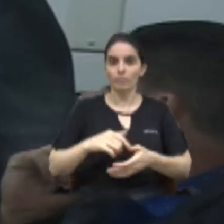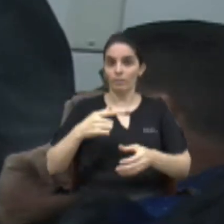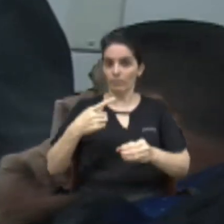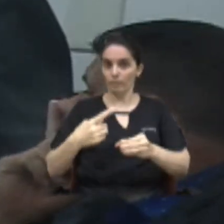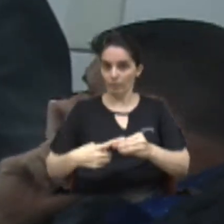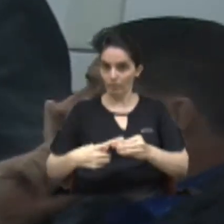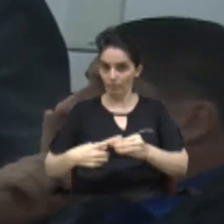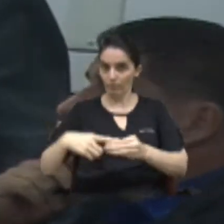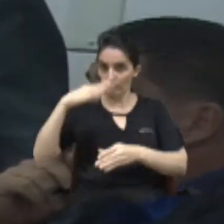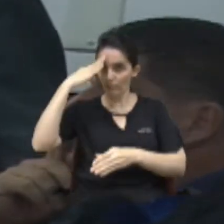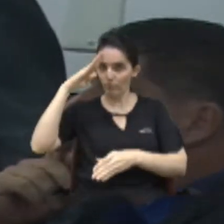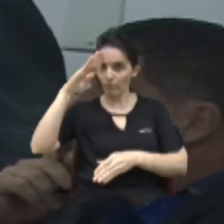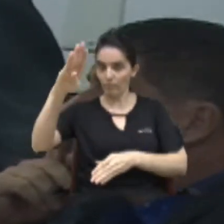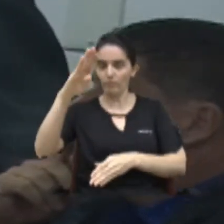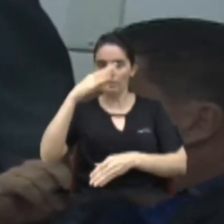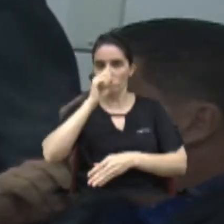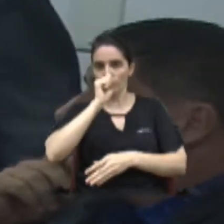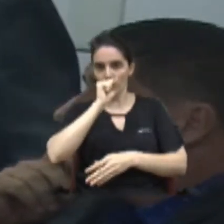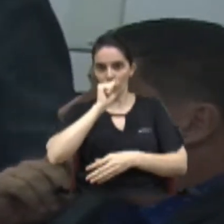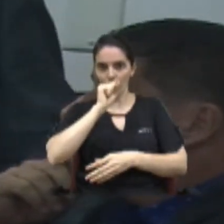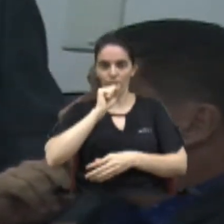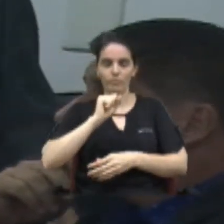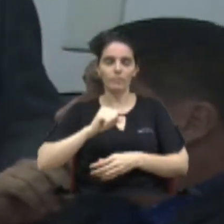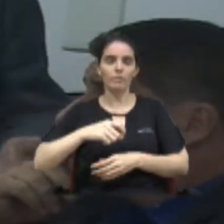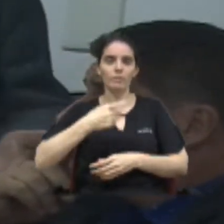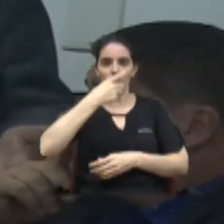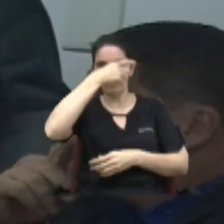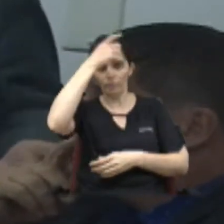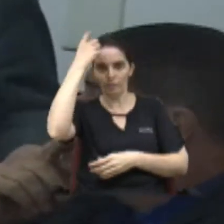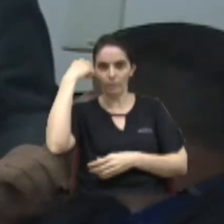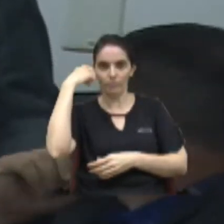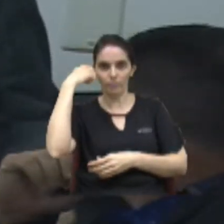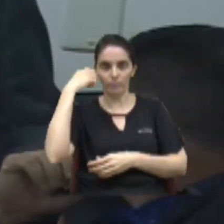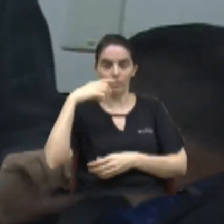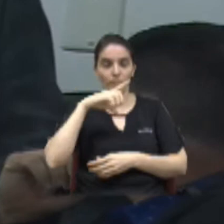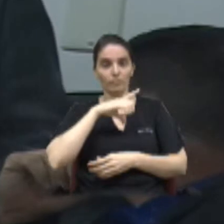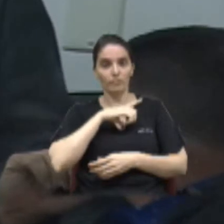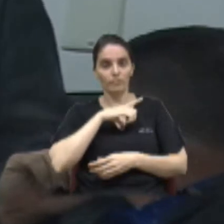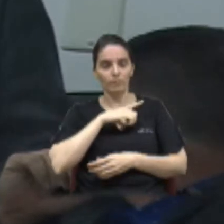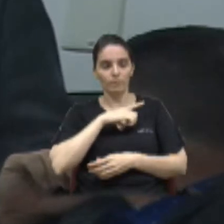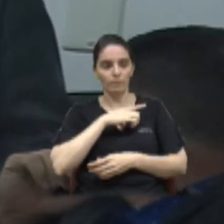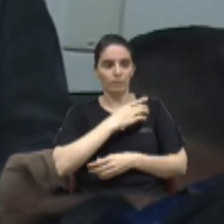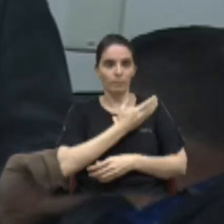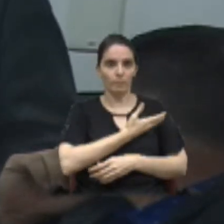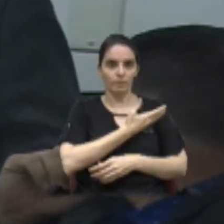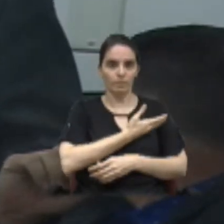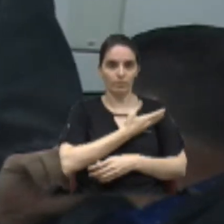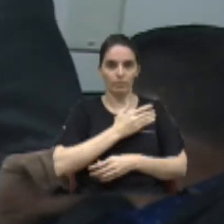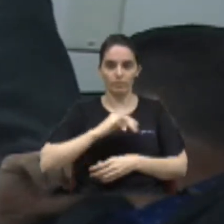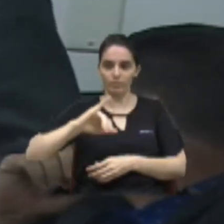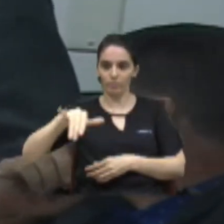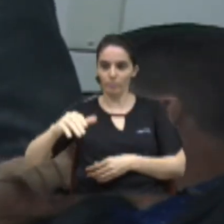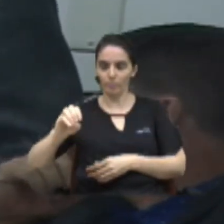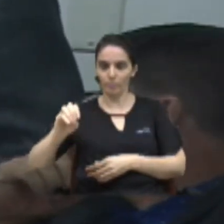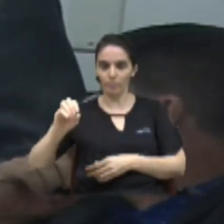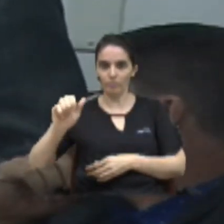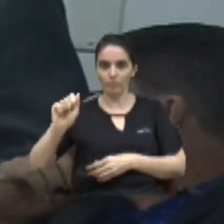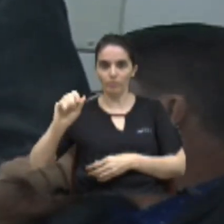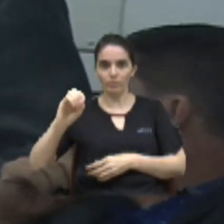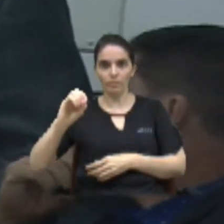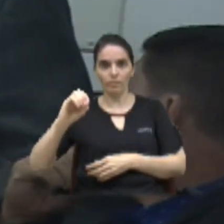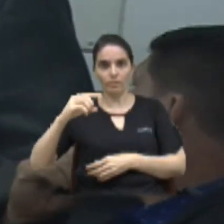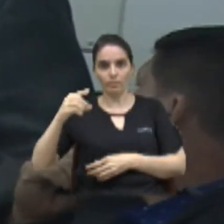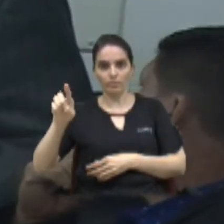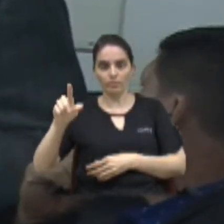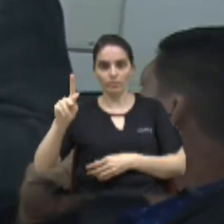bastante tem muitos parentes convivi com eu tenho amizade com João Pereira filho da pessoa